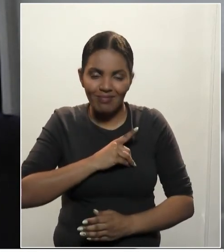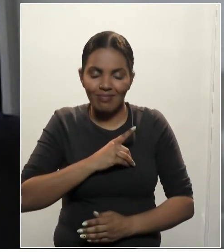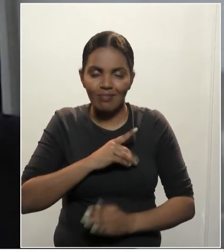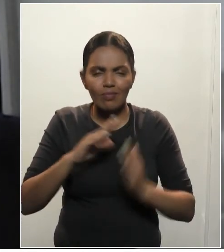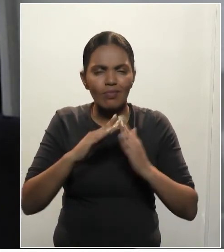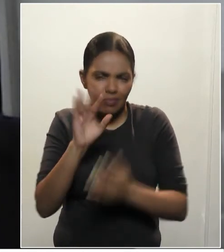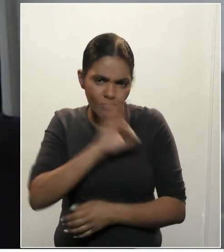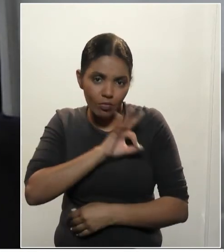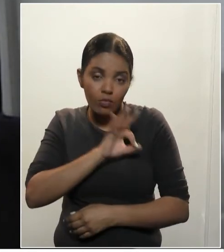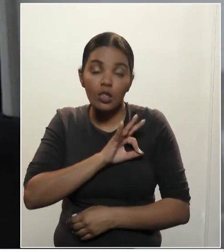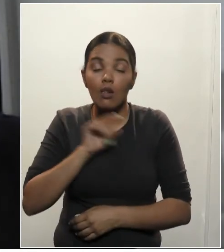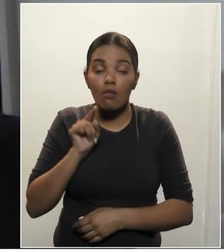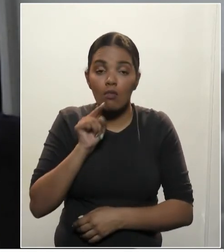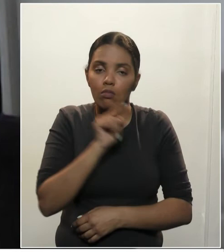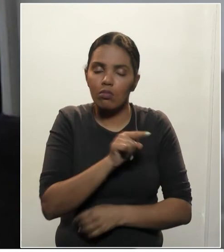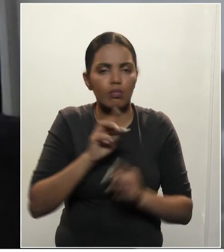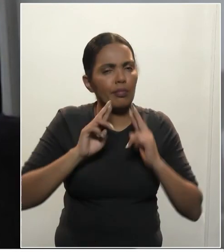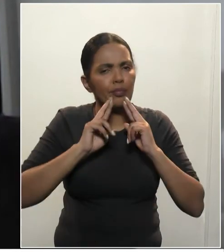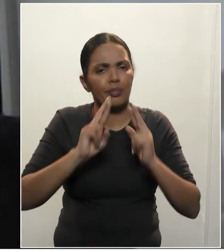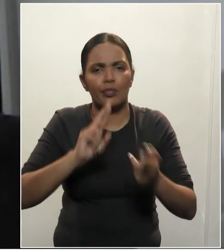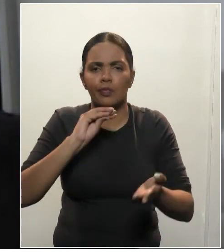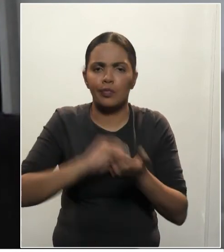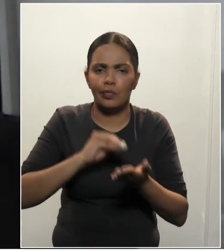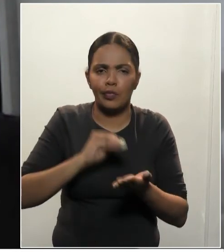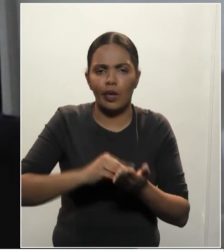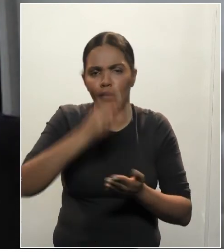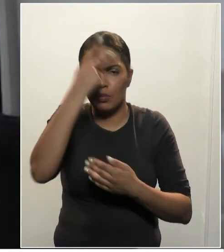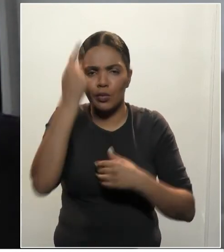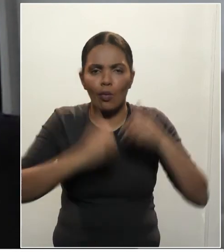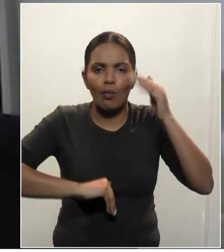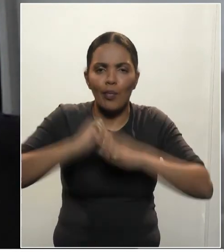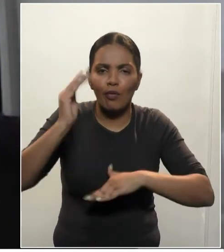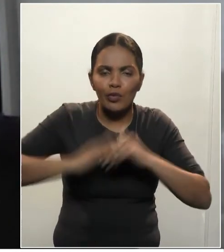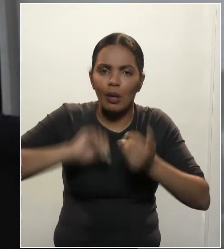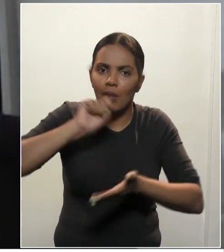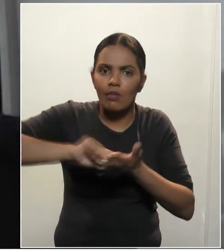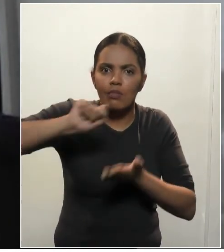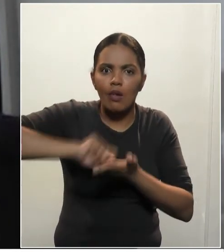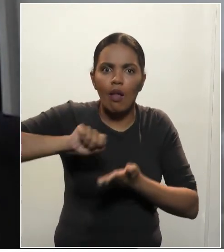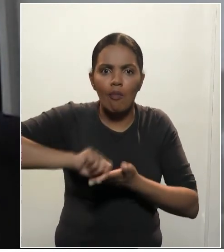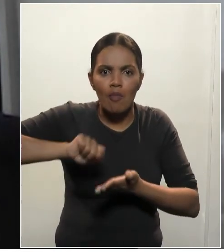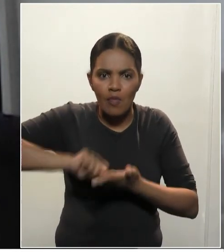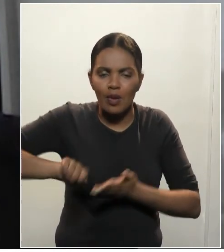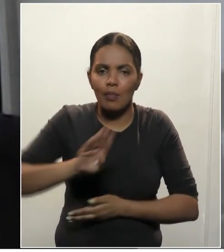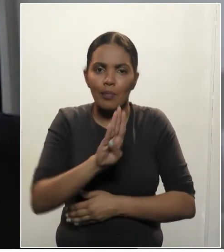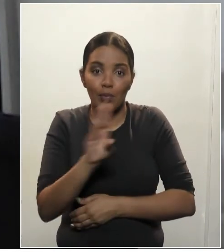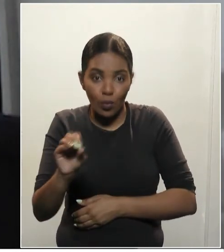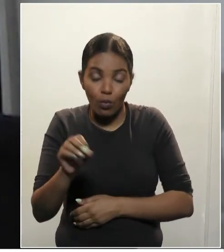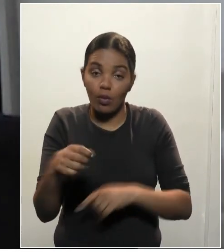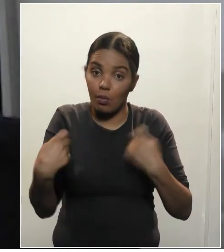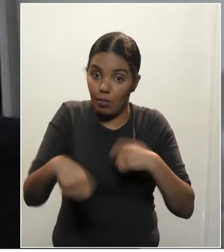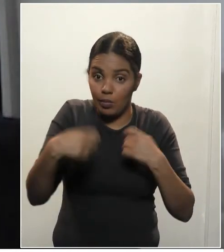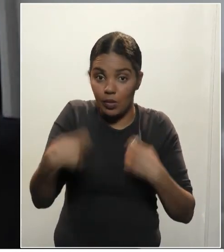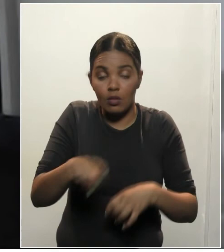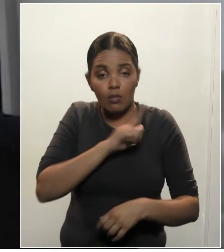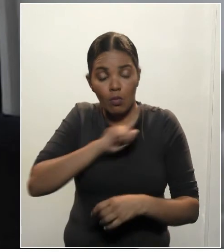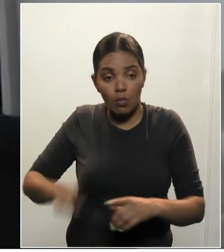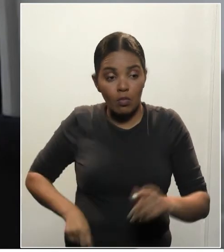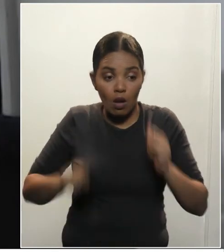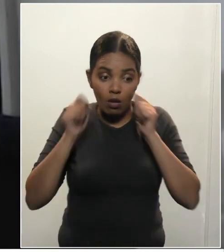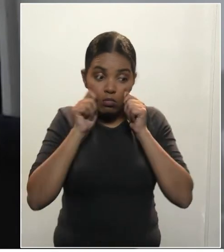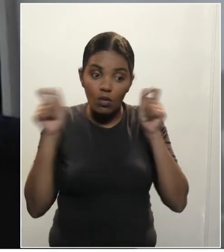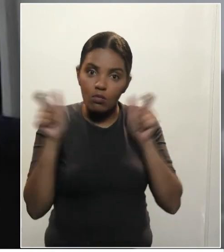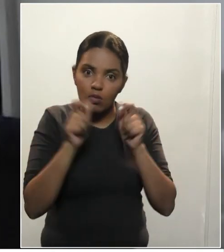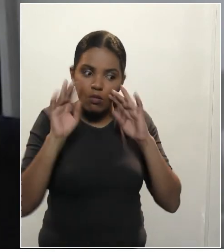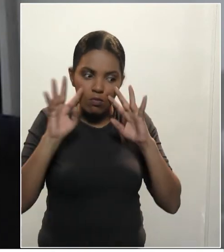com a falta de escrivões. E isso, nós precisamos que o governo esteja atento a essa situação e possa